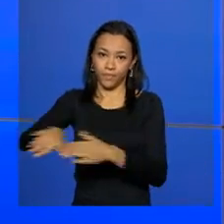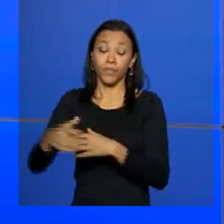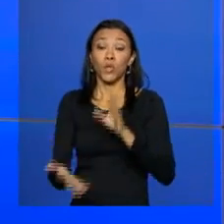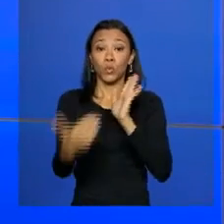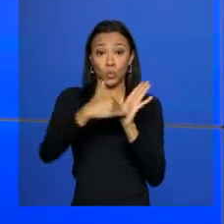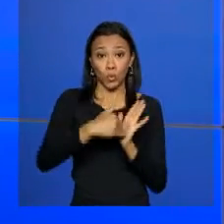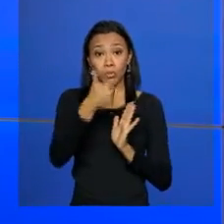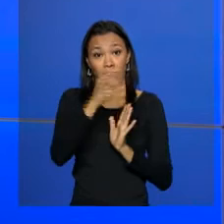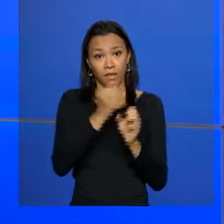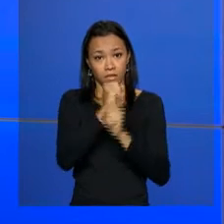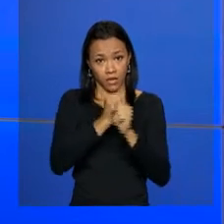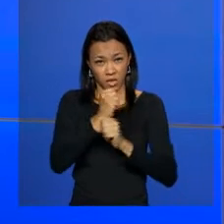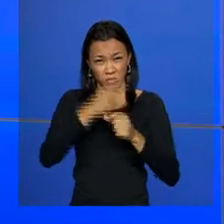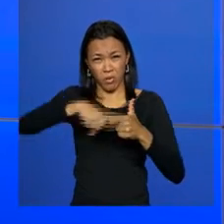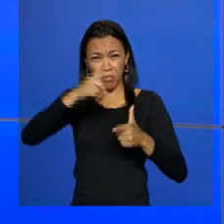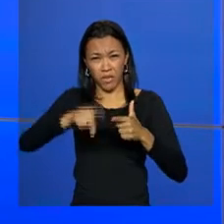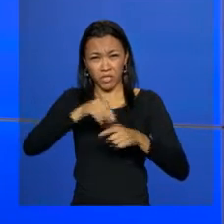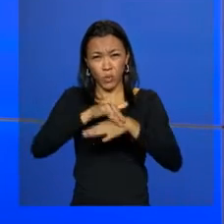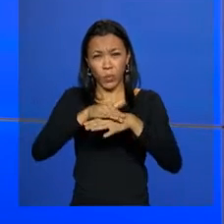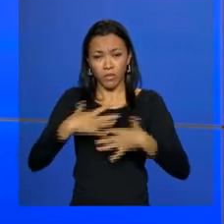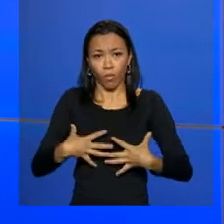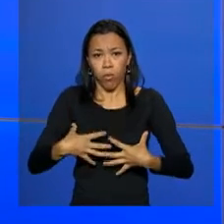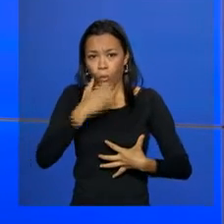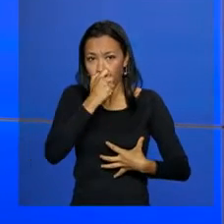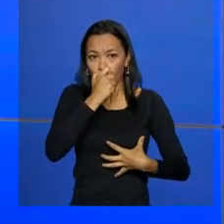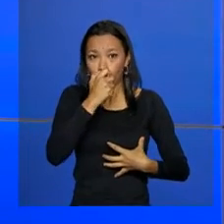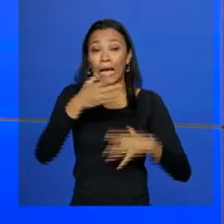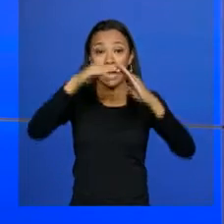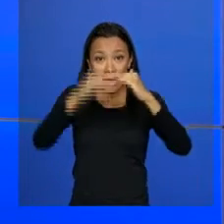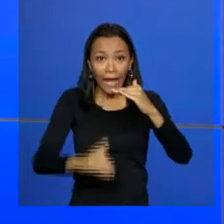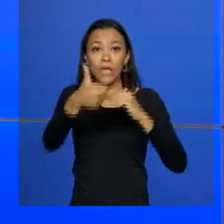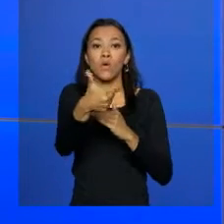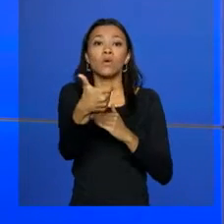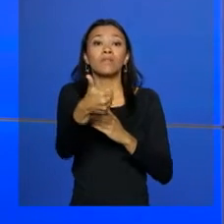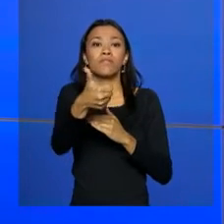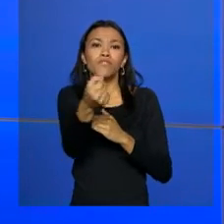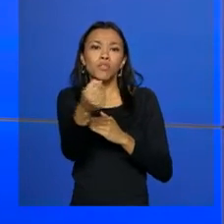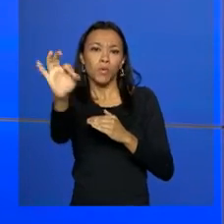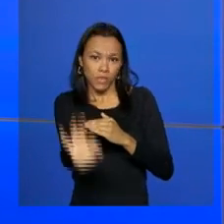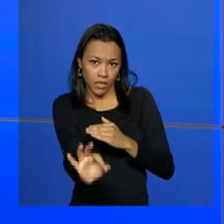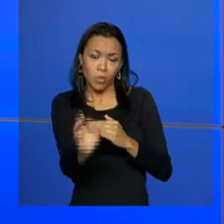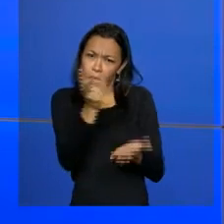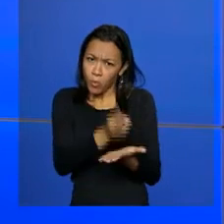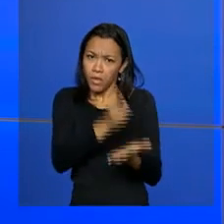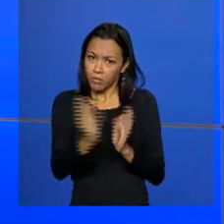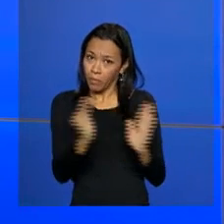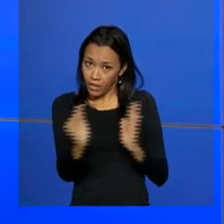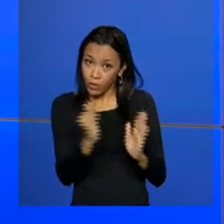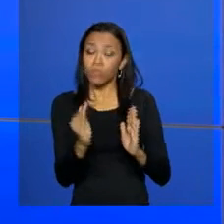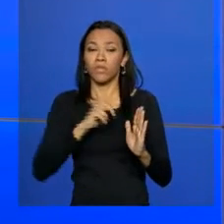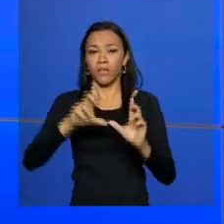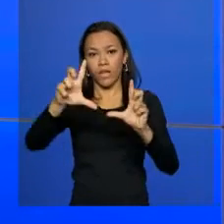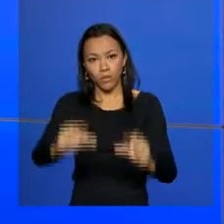anos, o número de casos de tuberculose no Brasil caiu mais de 20%. No mesmo período, a taxa de mortalidade também teve